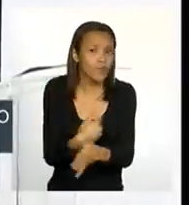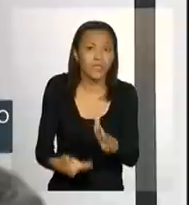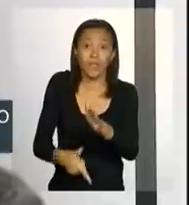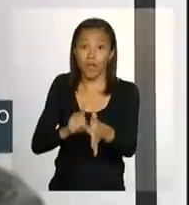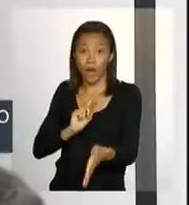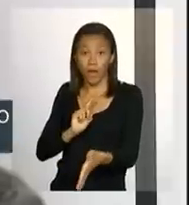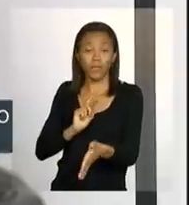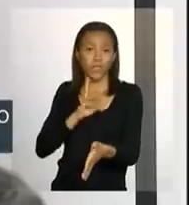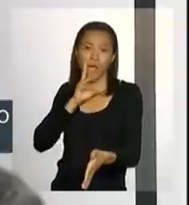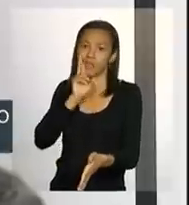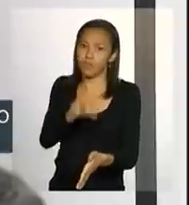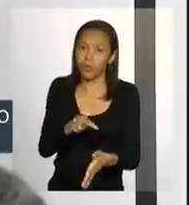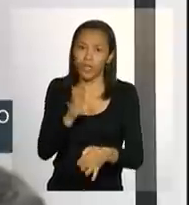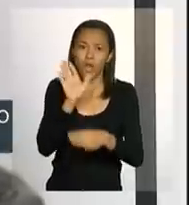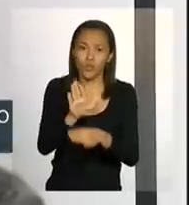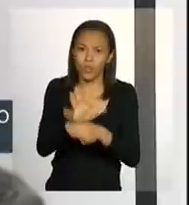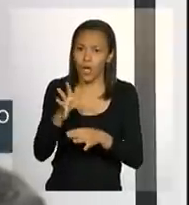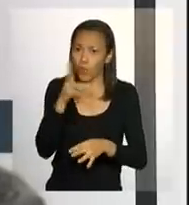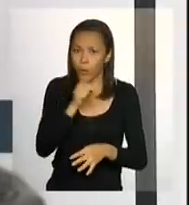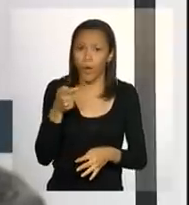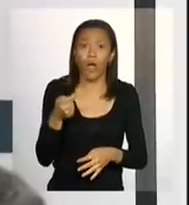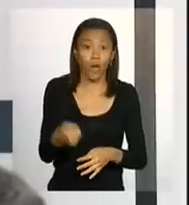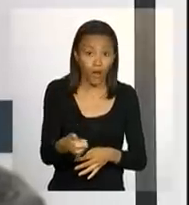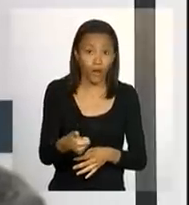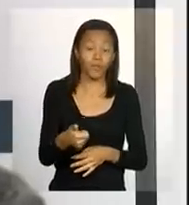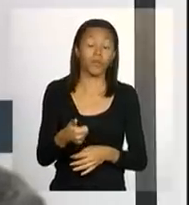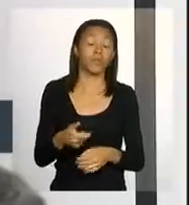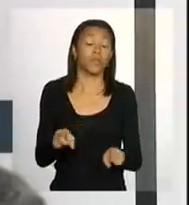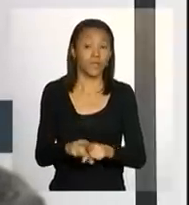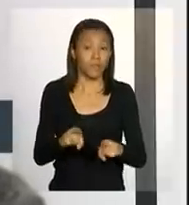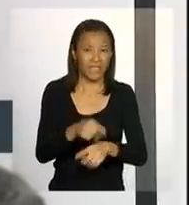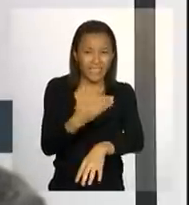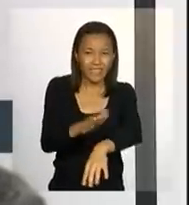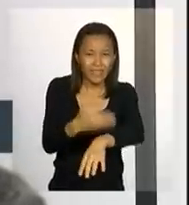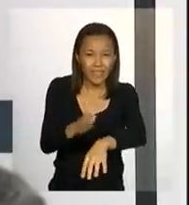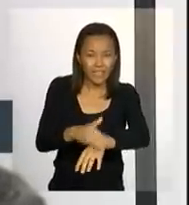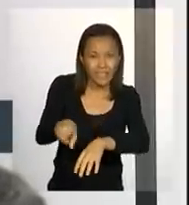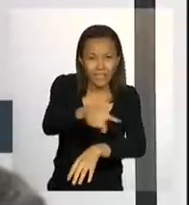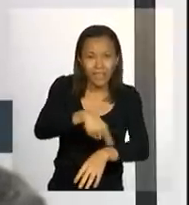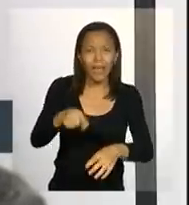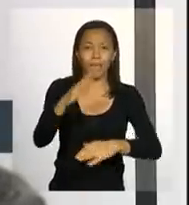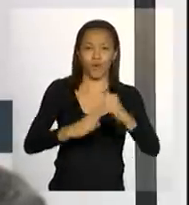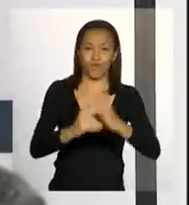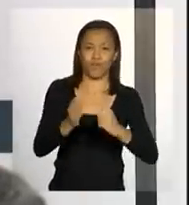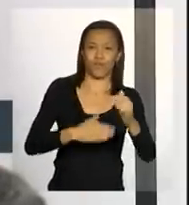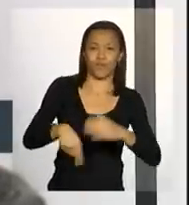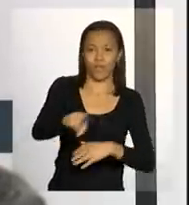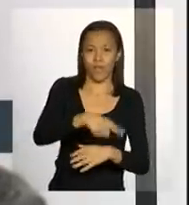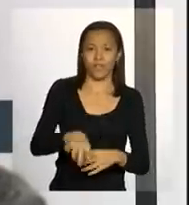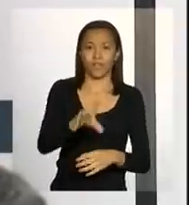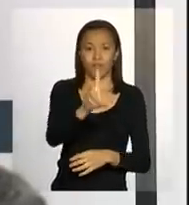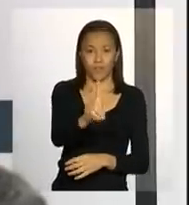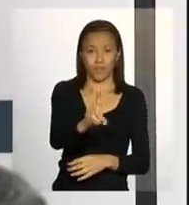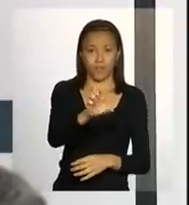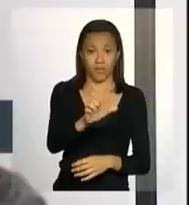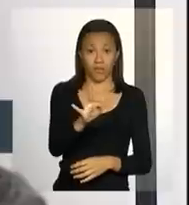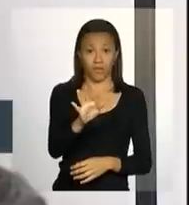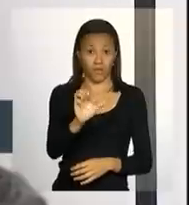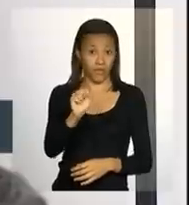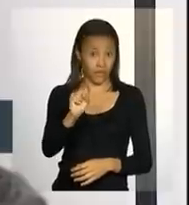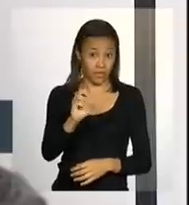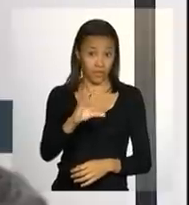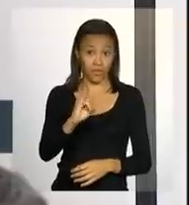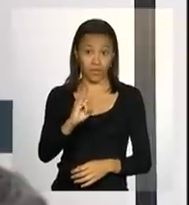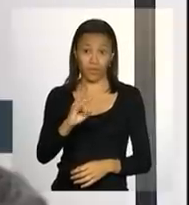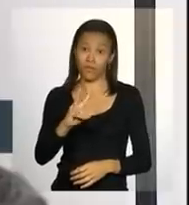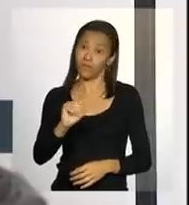capacidade de resposta e treinar, capacitar os agentes de defesa civil, faz parte desse esforço de